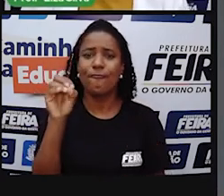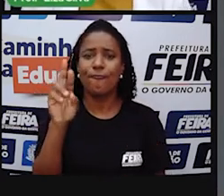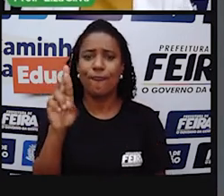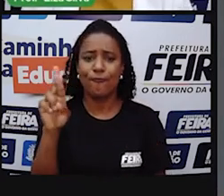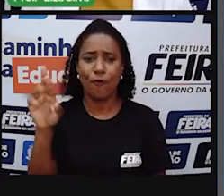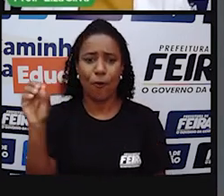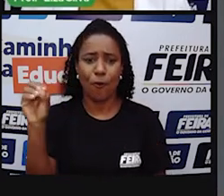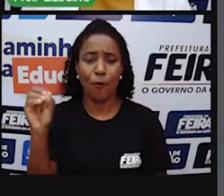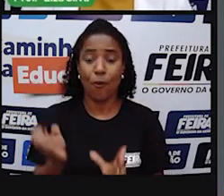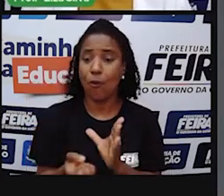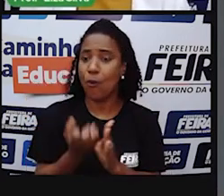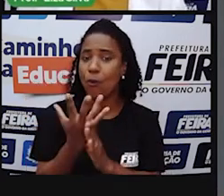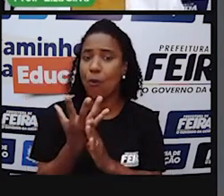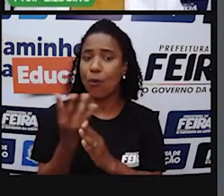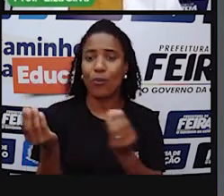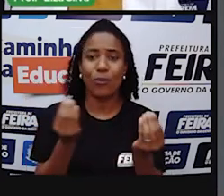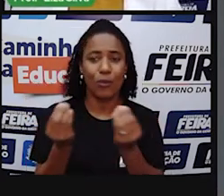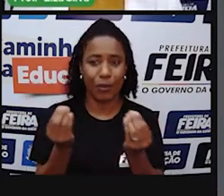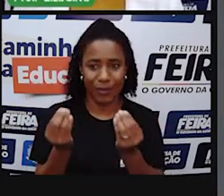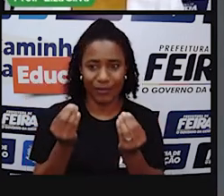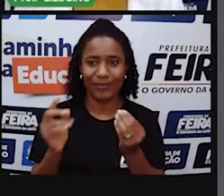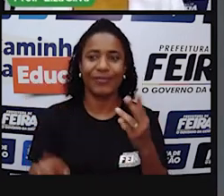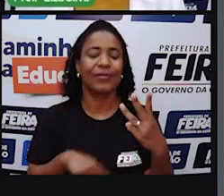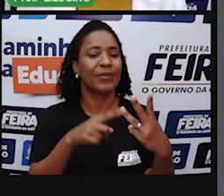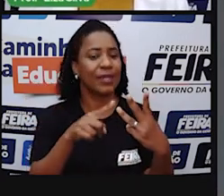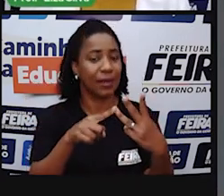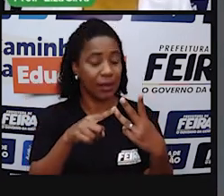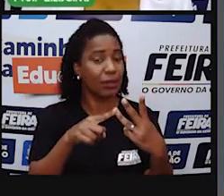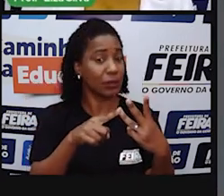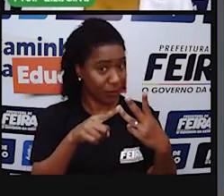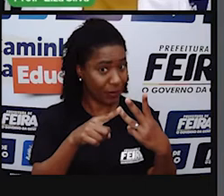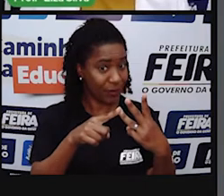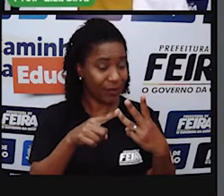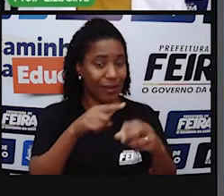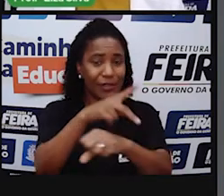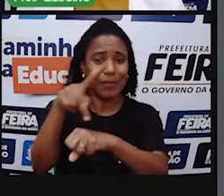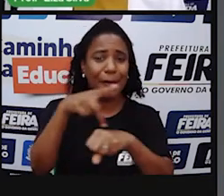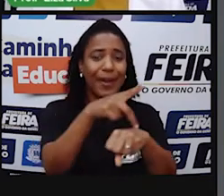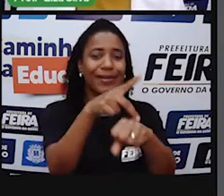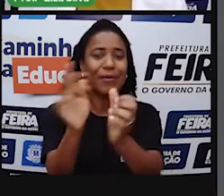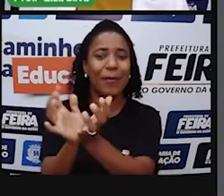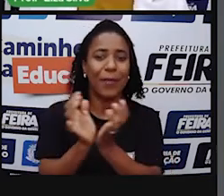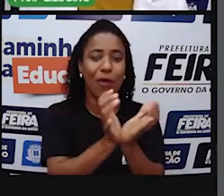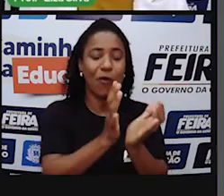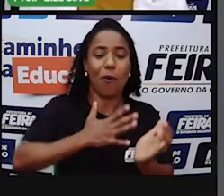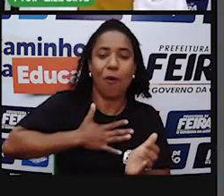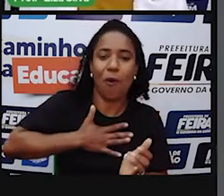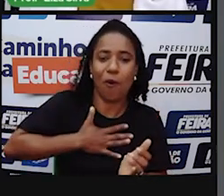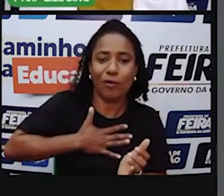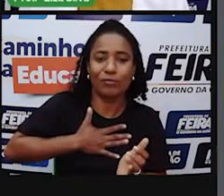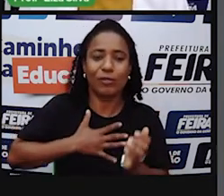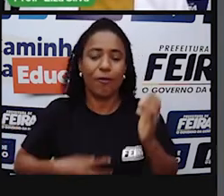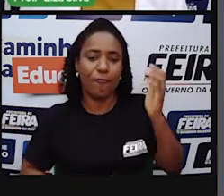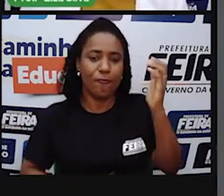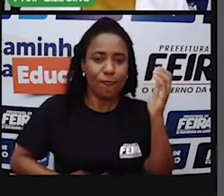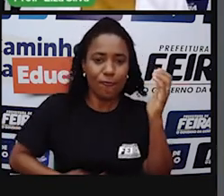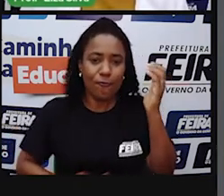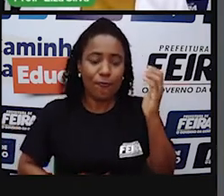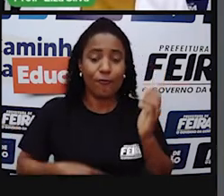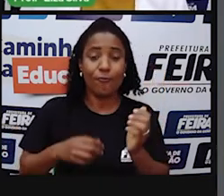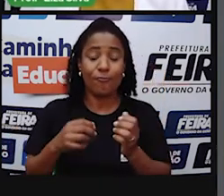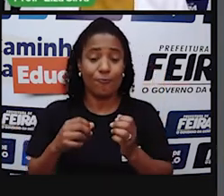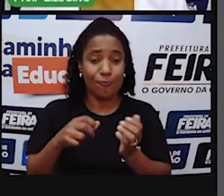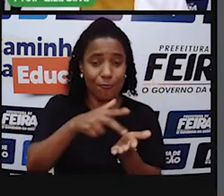Quais os povos que dançam forró? Será que só somos nós, brasileiros e nordestinos? Bom, vamos